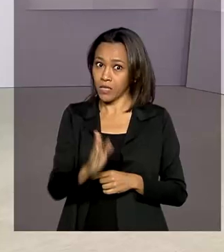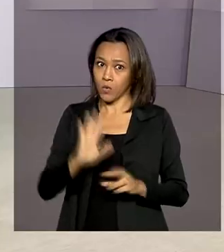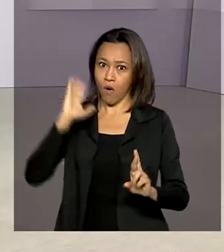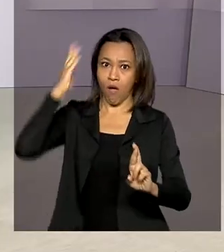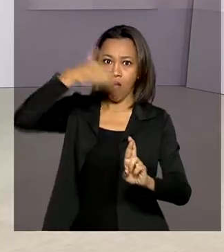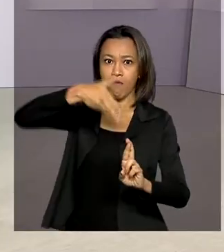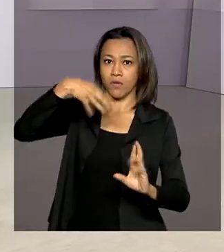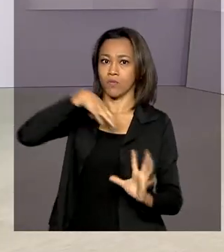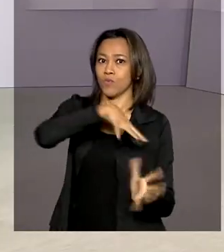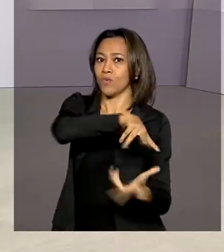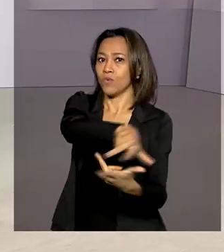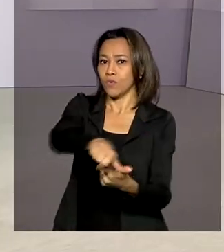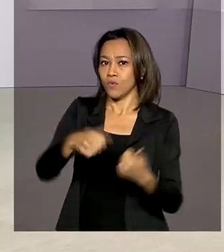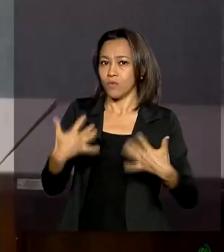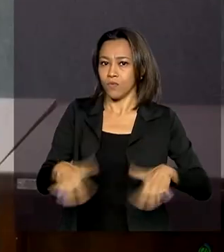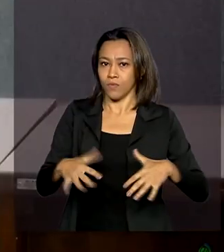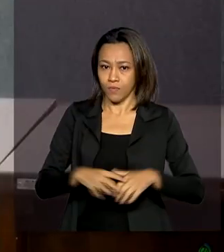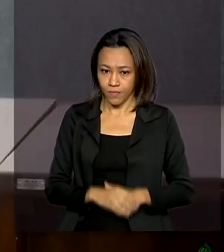mundial do grão.